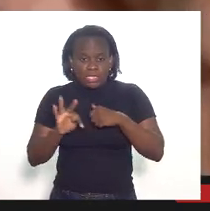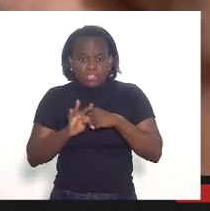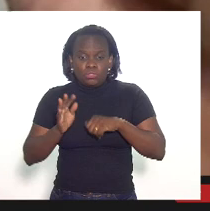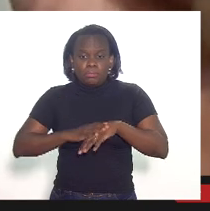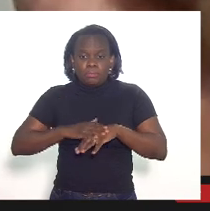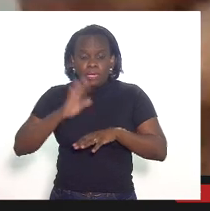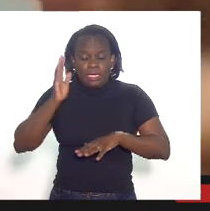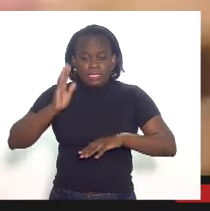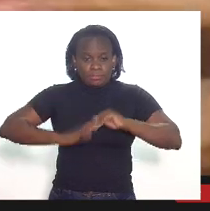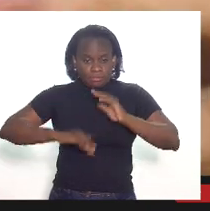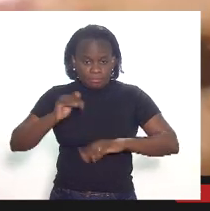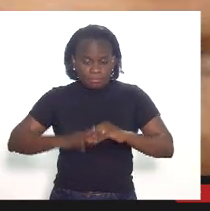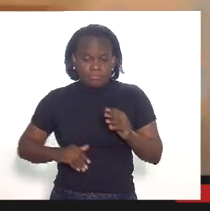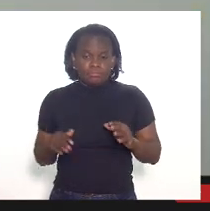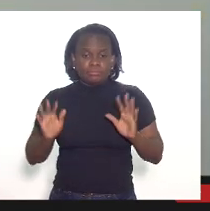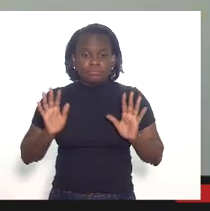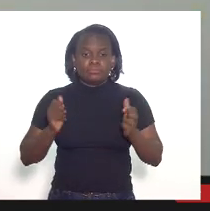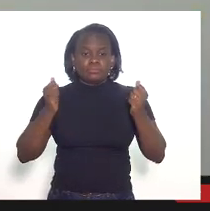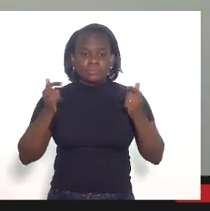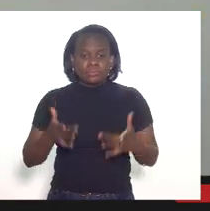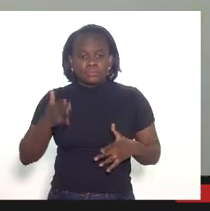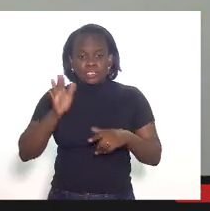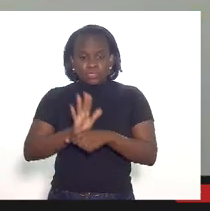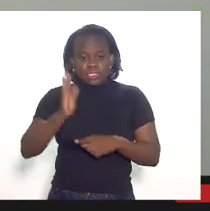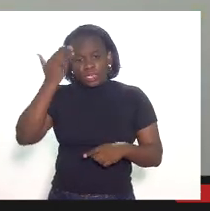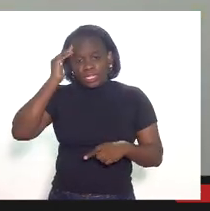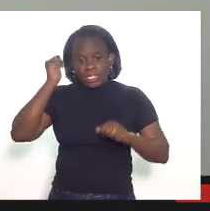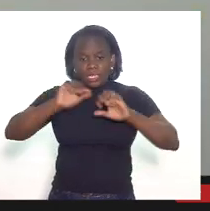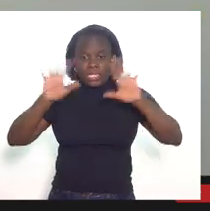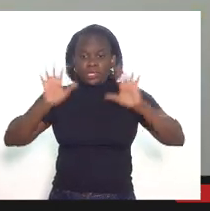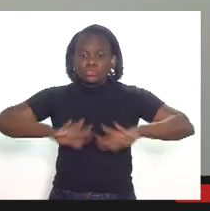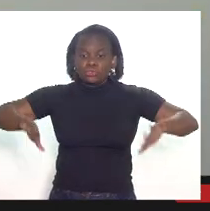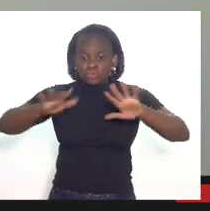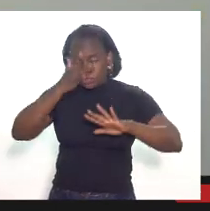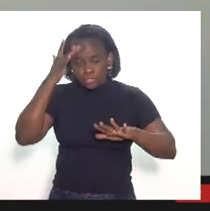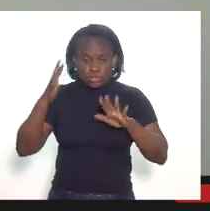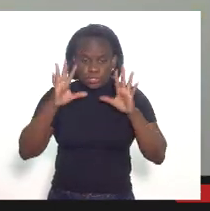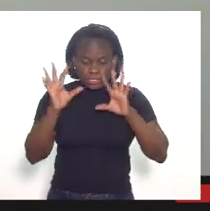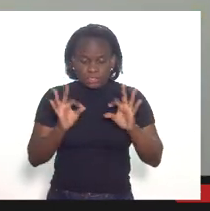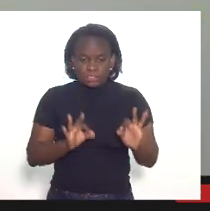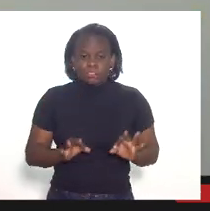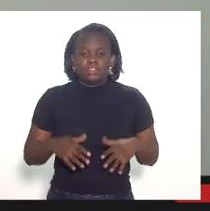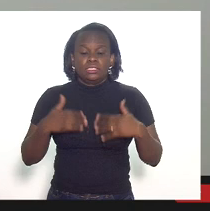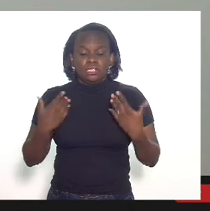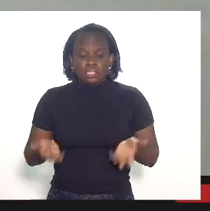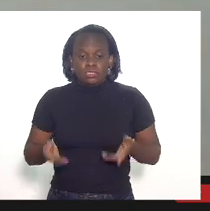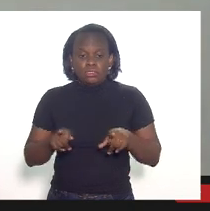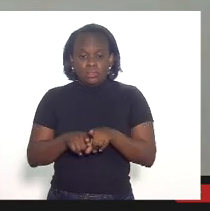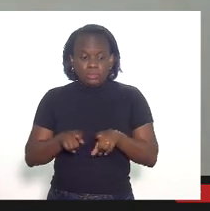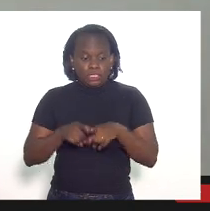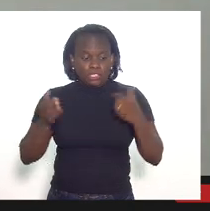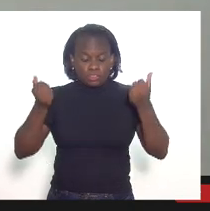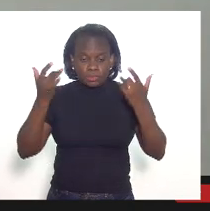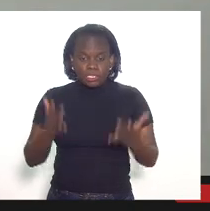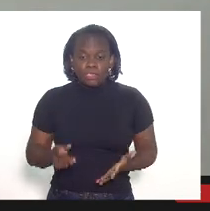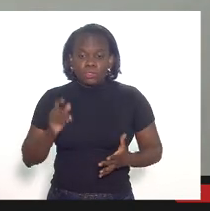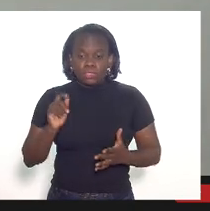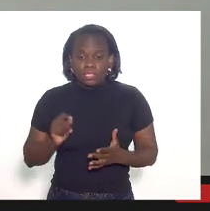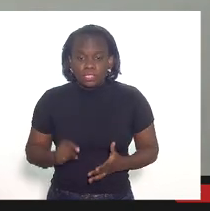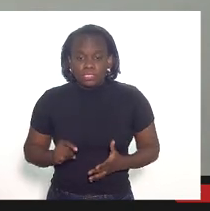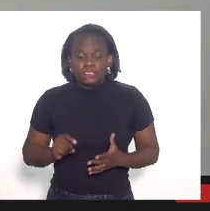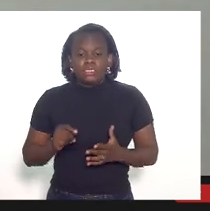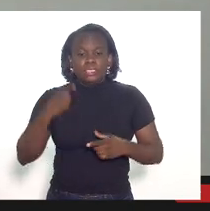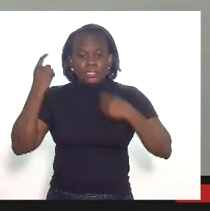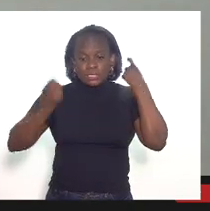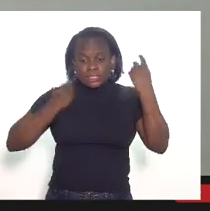apurados mas eu tenho que fazer me fazer entender também para todo mundo para todos os ouvintes e aí senhores deputados eu quero também chamar atenção uma coisa que nos preocupa